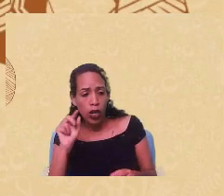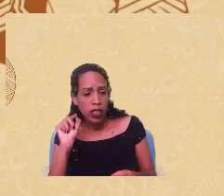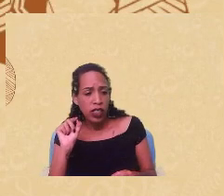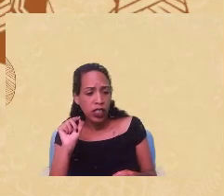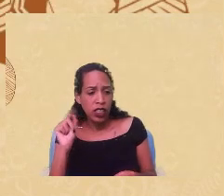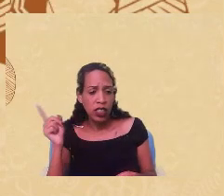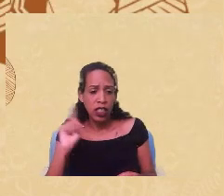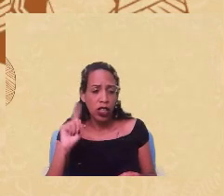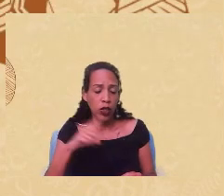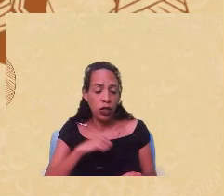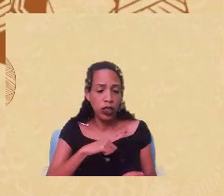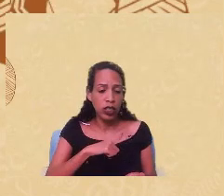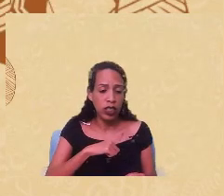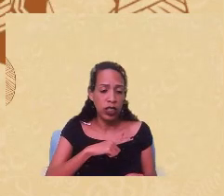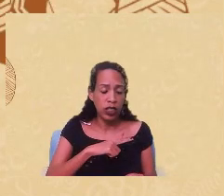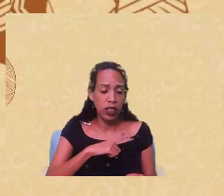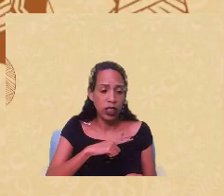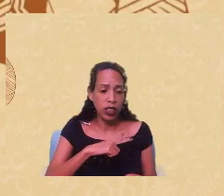são as cosmologias